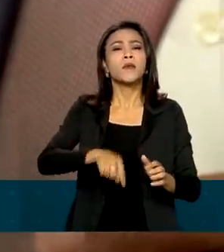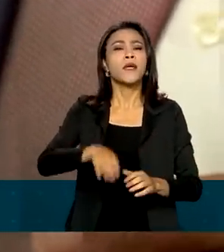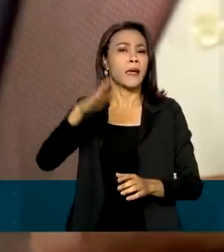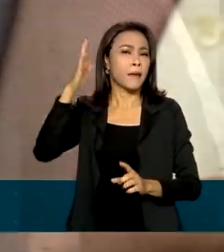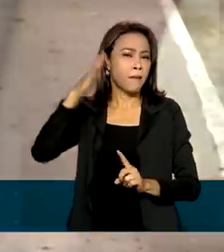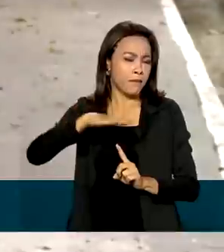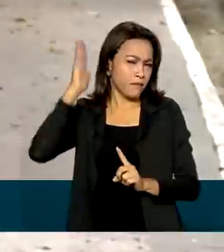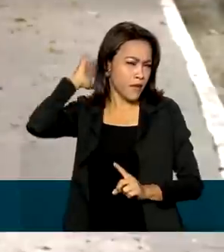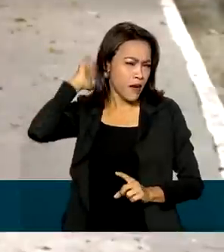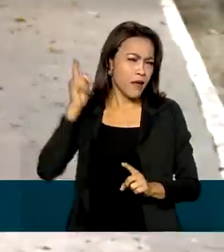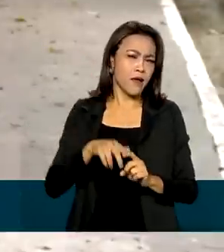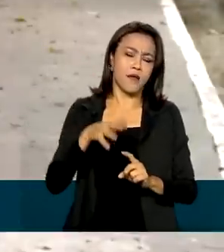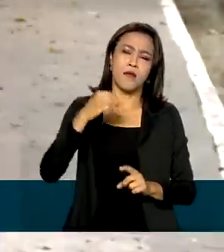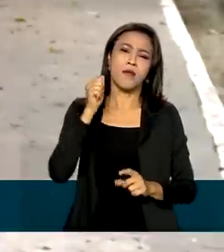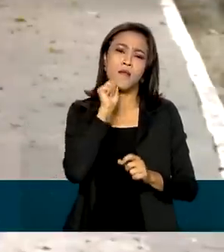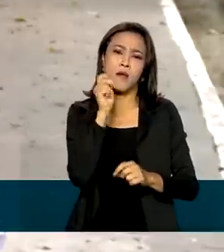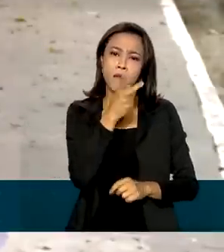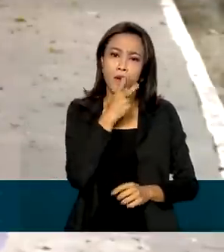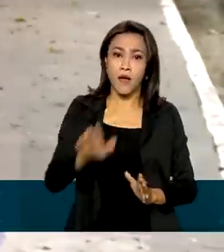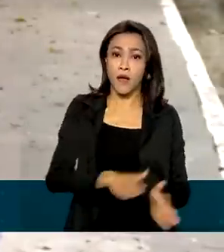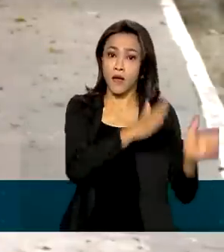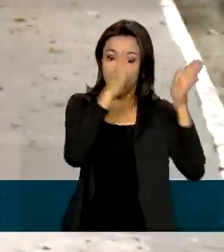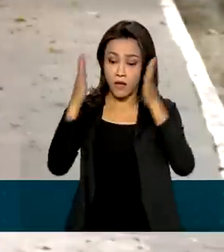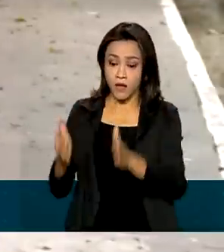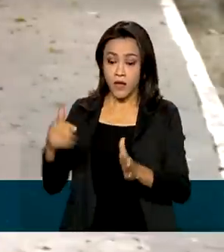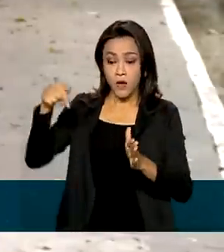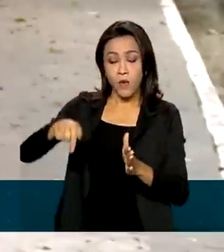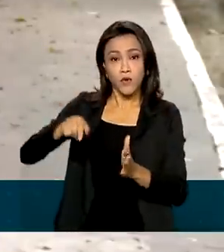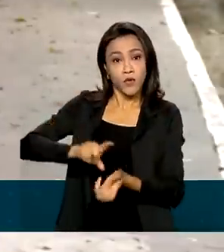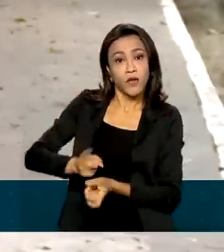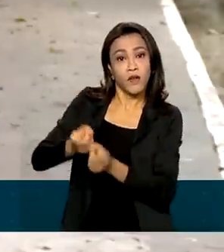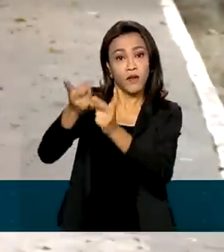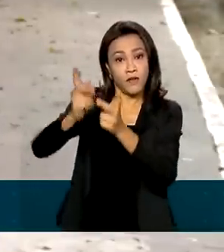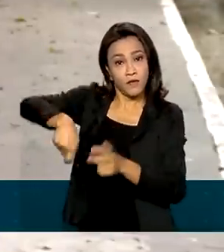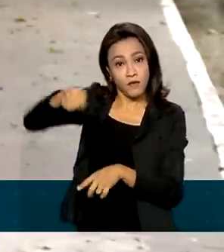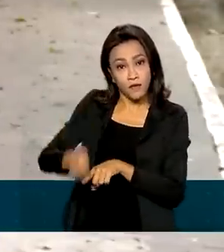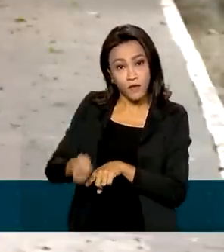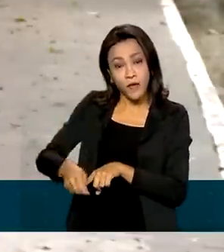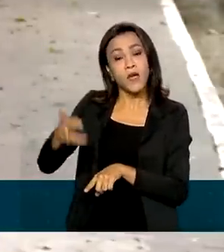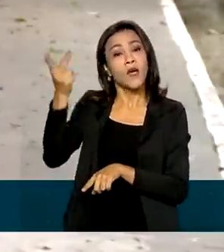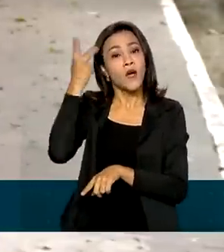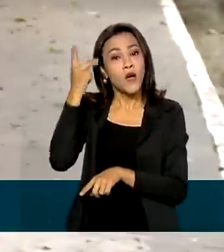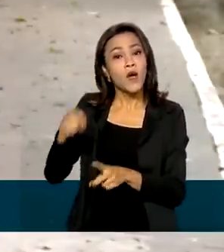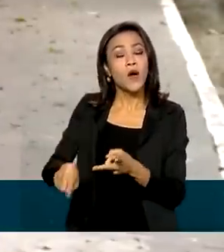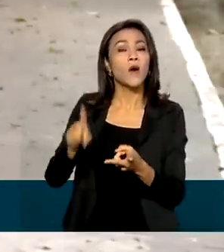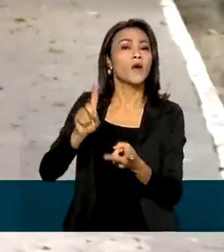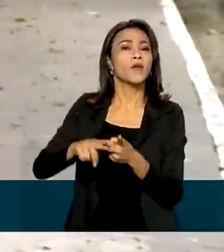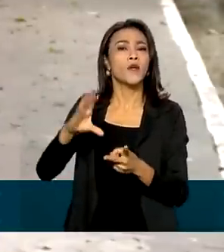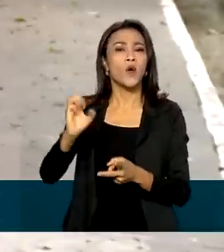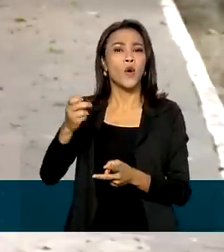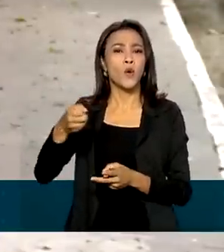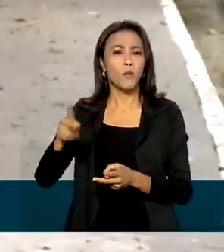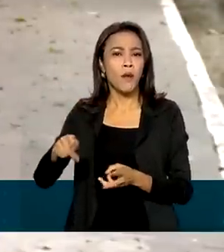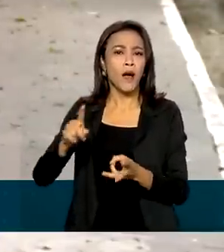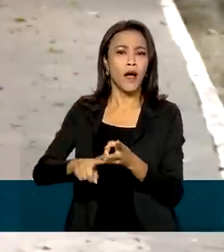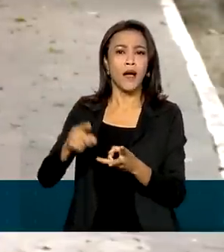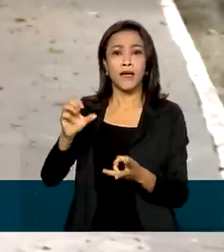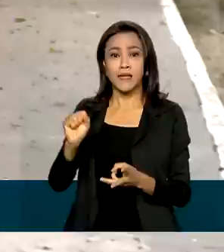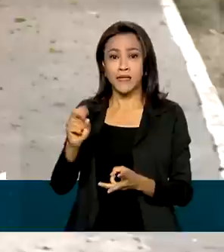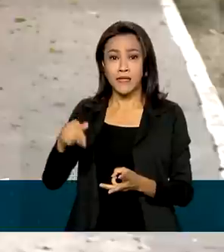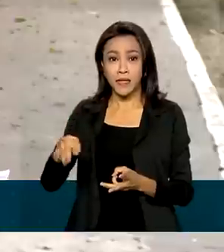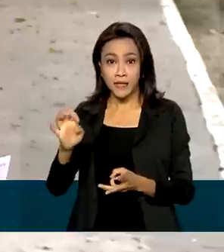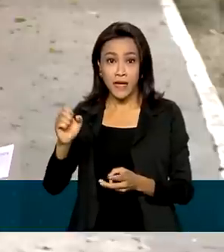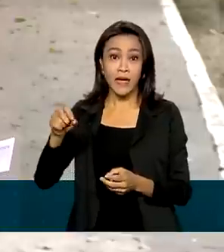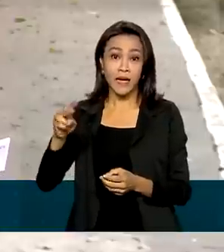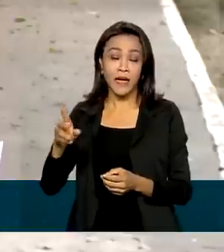Belém e Macapá. E o último bloco, formado pelos aeroportos de Congonhas, Campo Grande, Corumbá, Ponta Porã, Santarém,